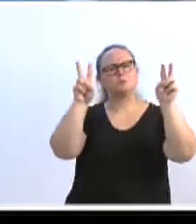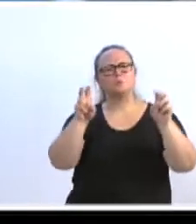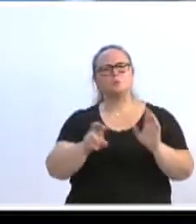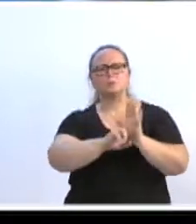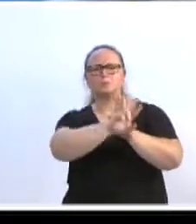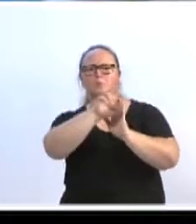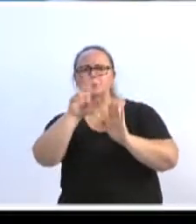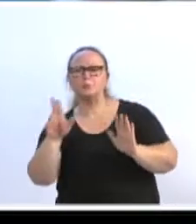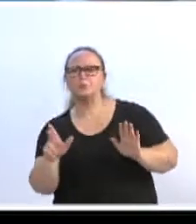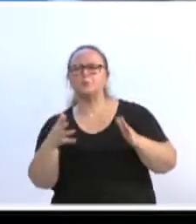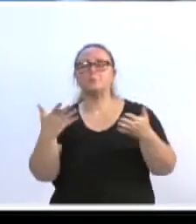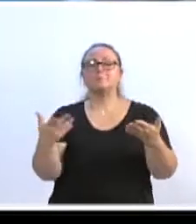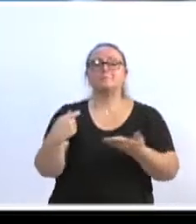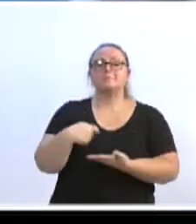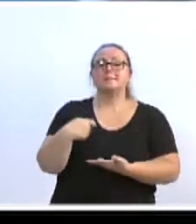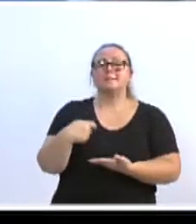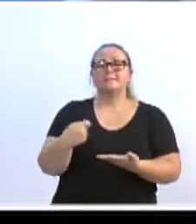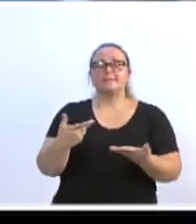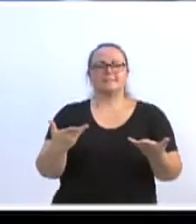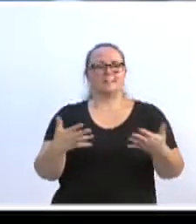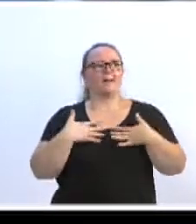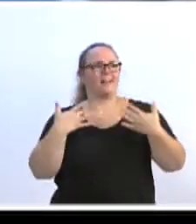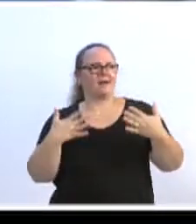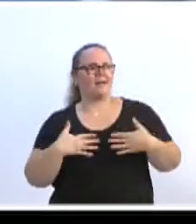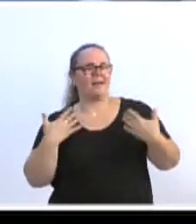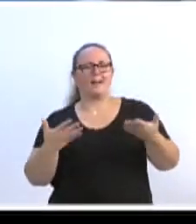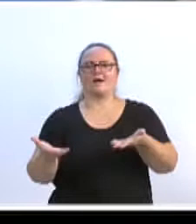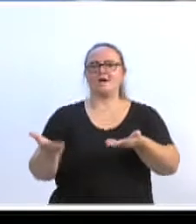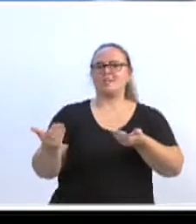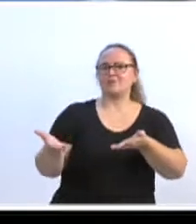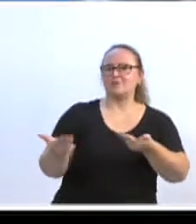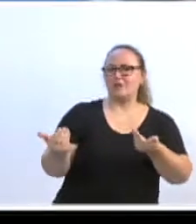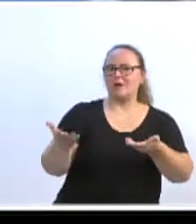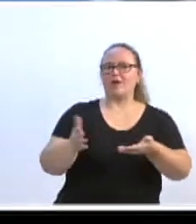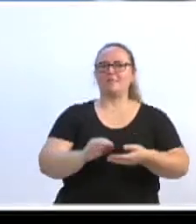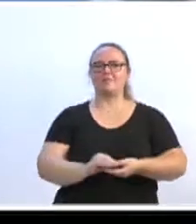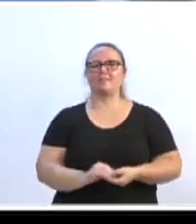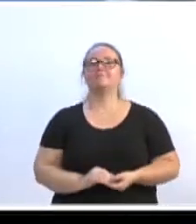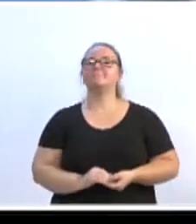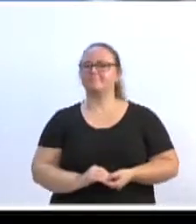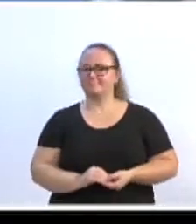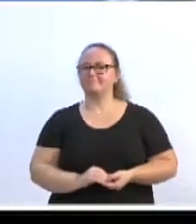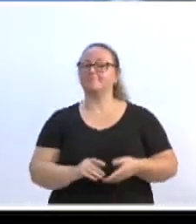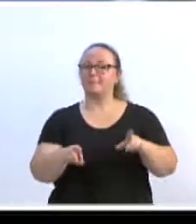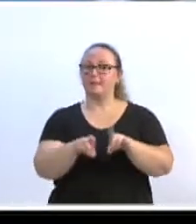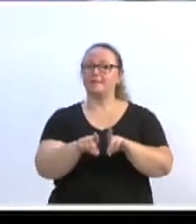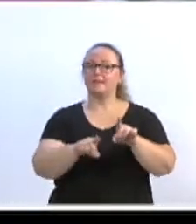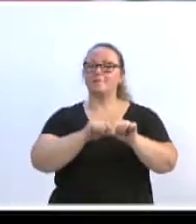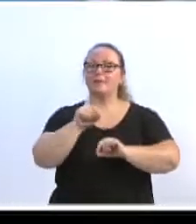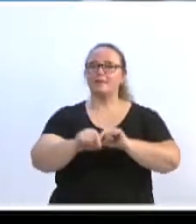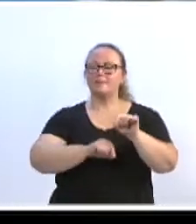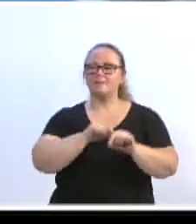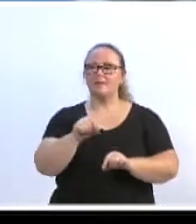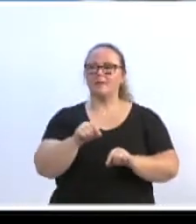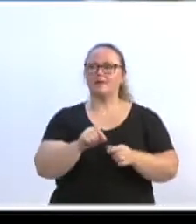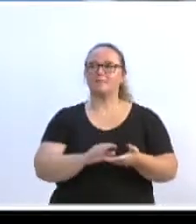A gente precisa de uma alegria de jovens e para manifestar também,